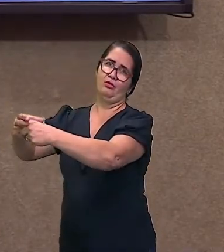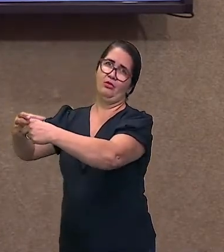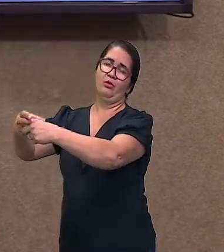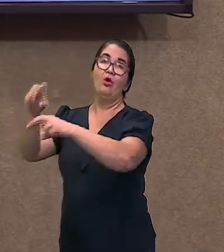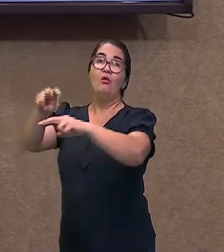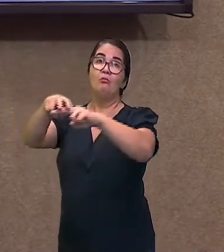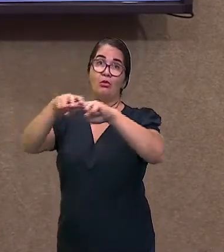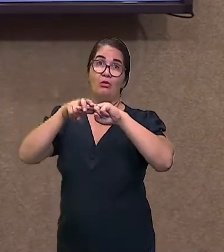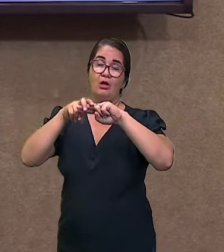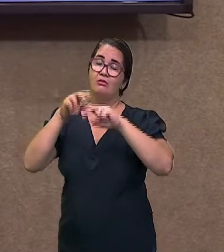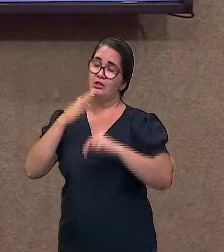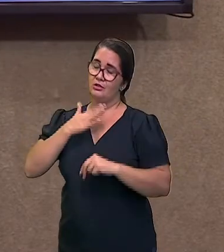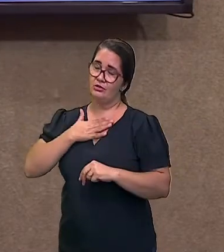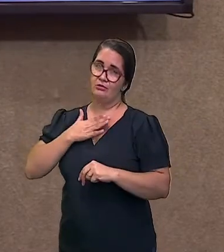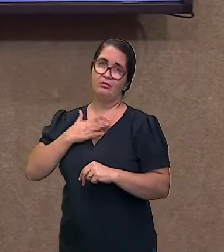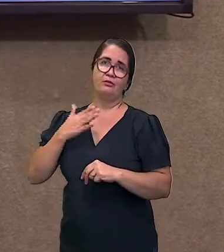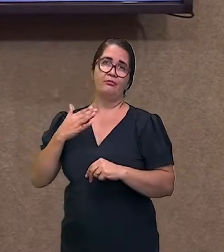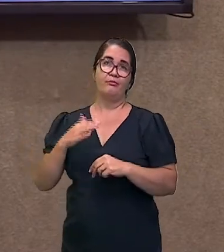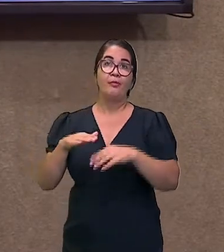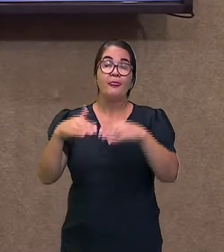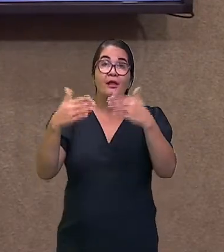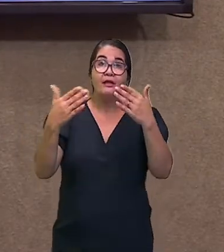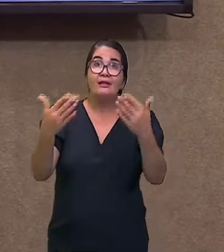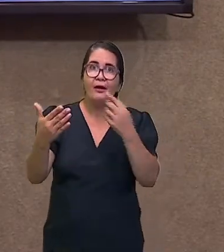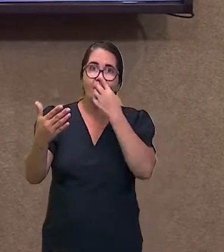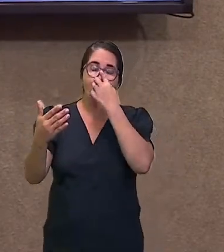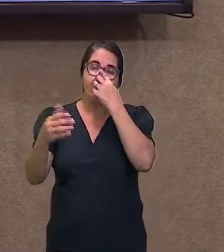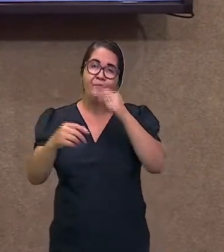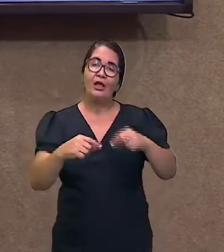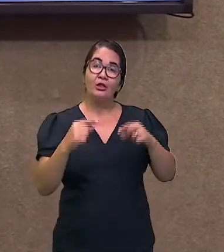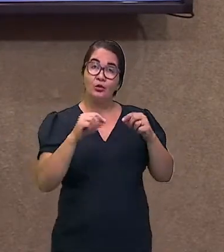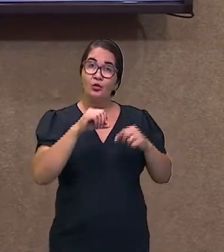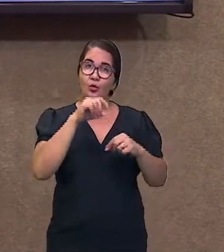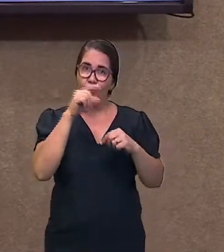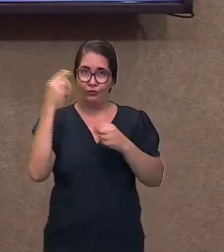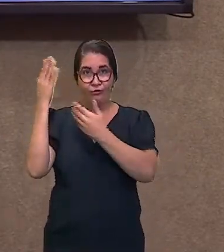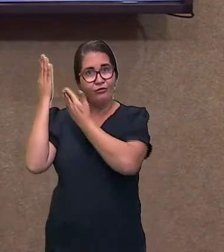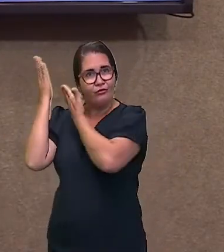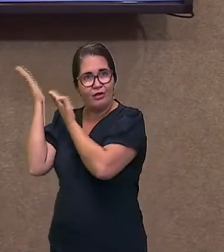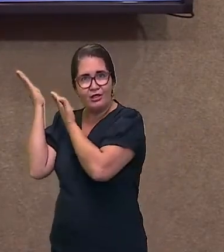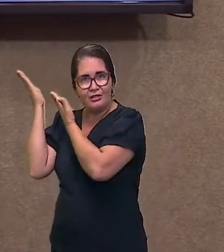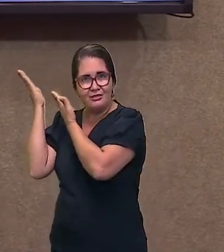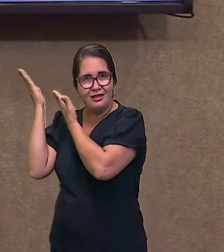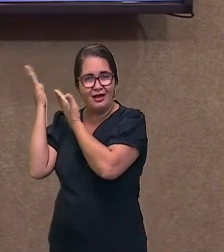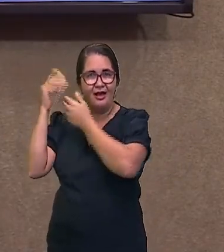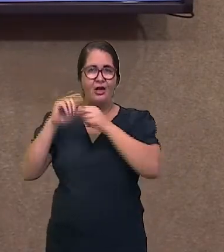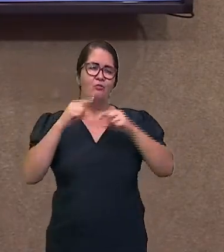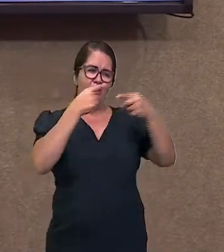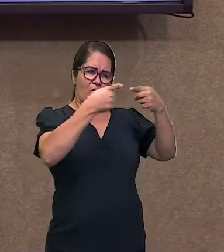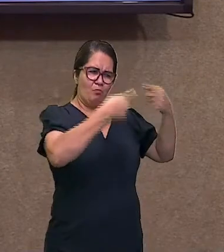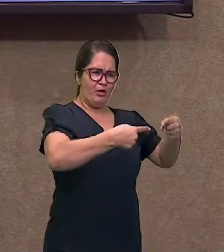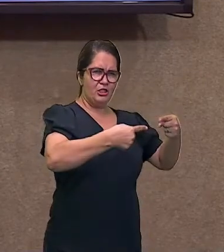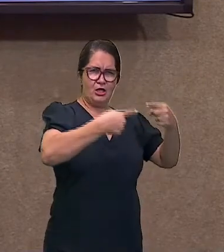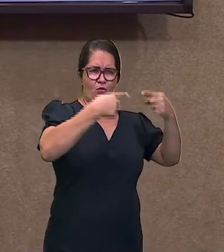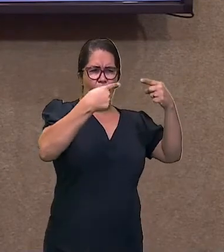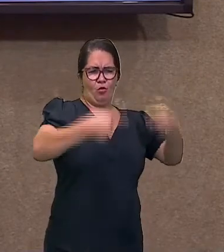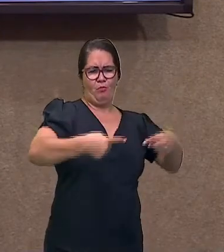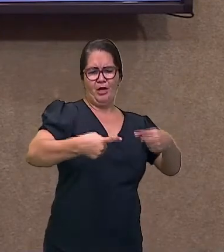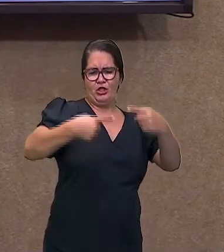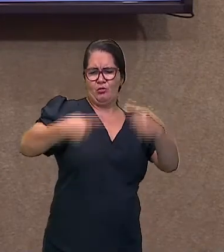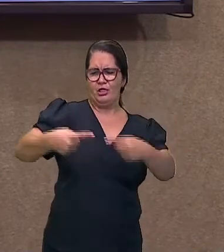ou não competição no habitat. No nicho, não. No nicho, vai estar